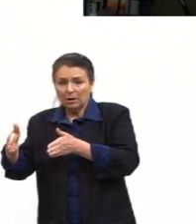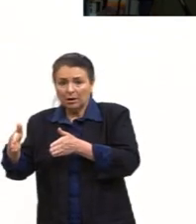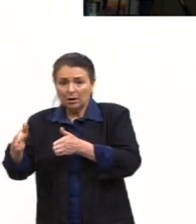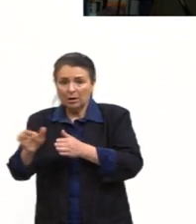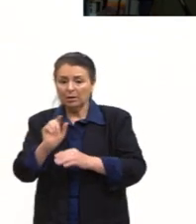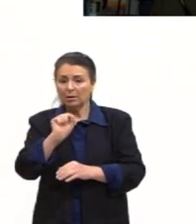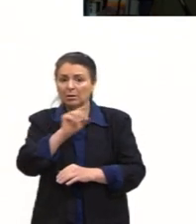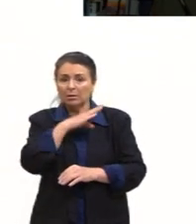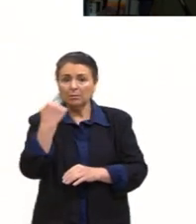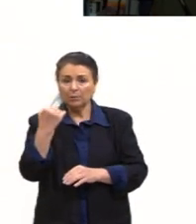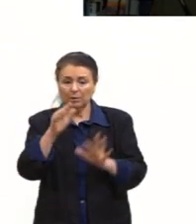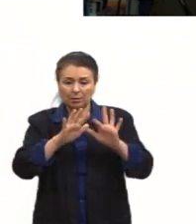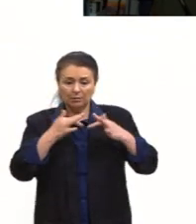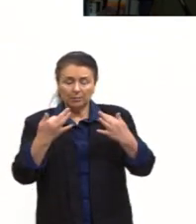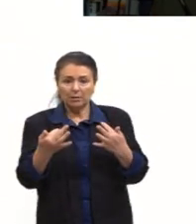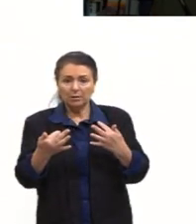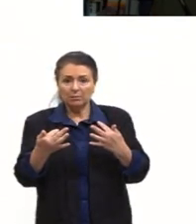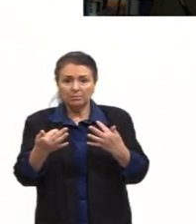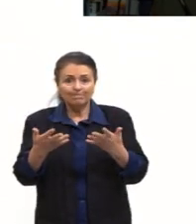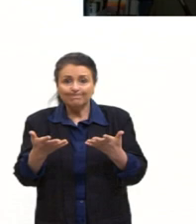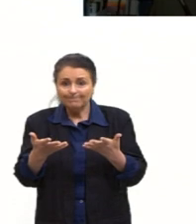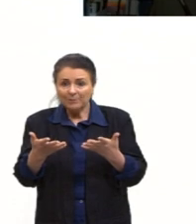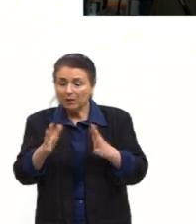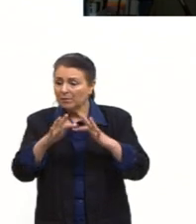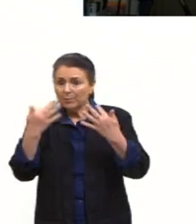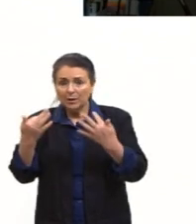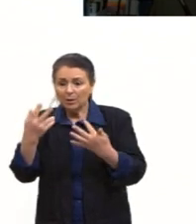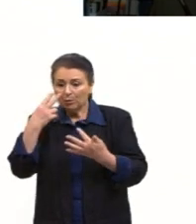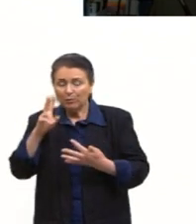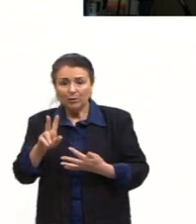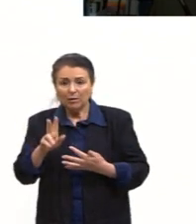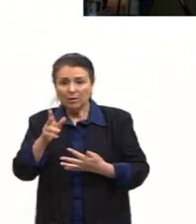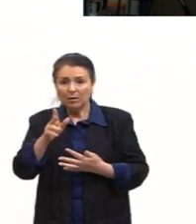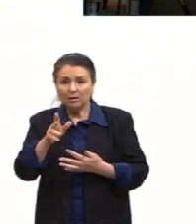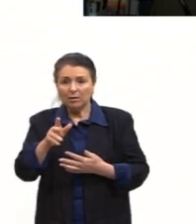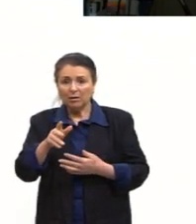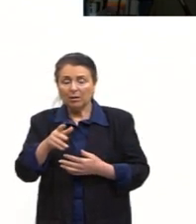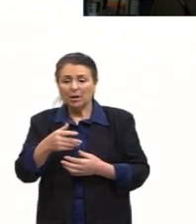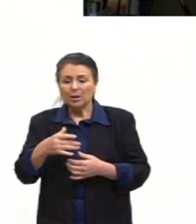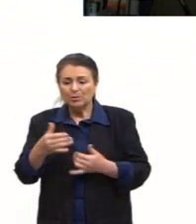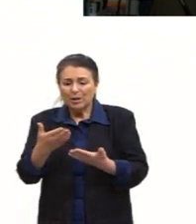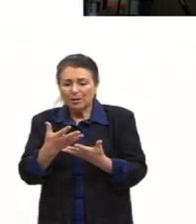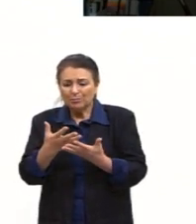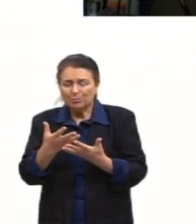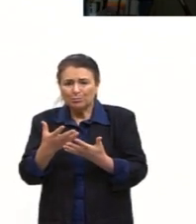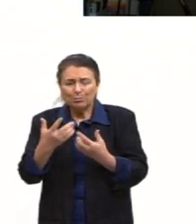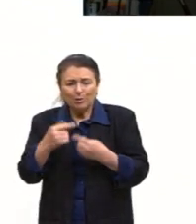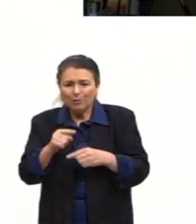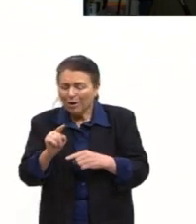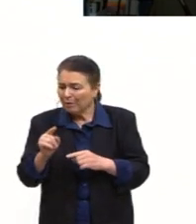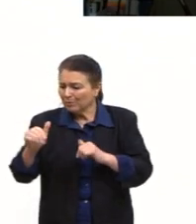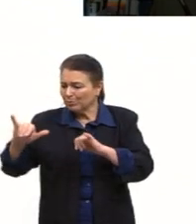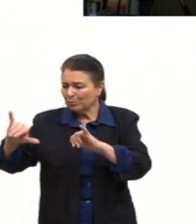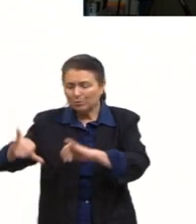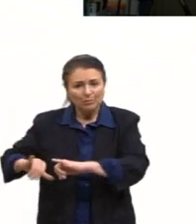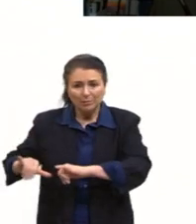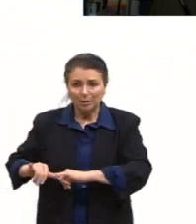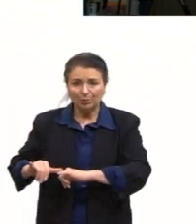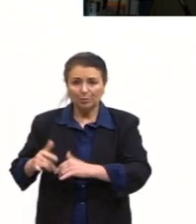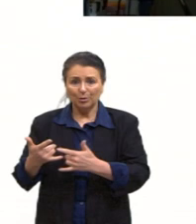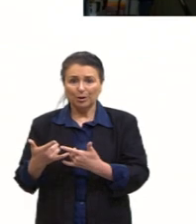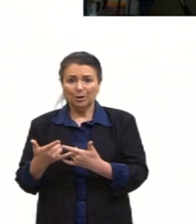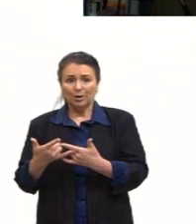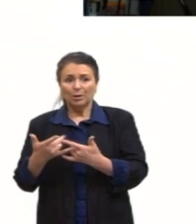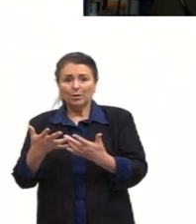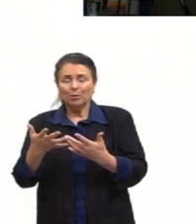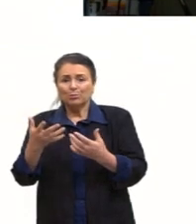despedir da sua família. Então, como isso é grave, isso causava um sofrimento que as pessoas não podiam encerrar o seu